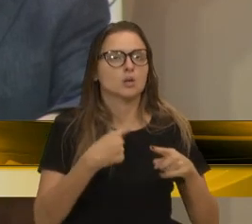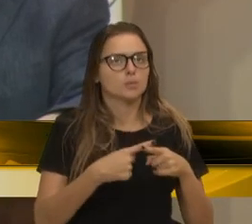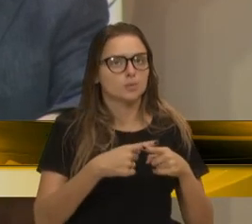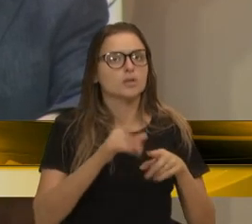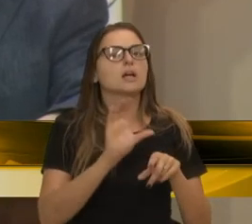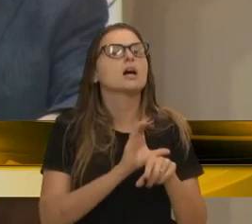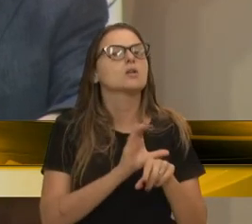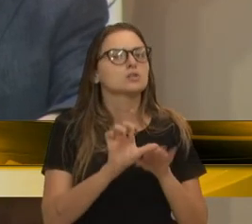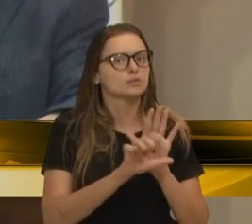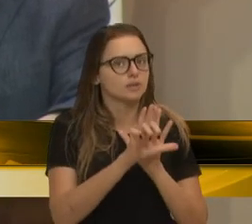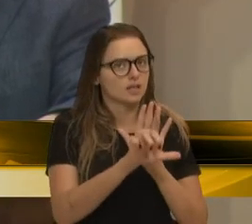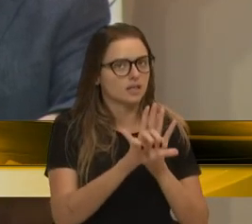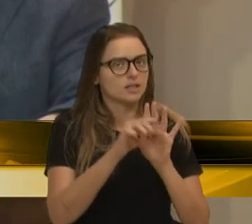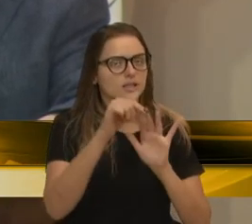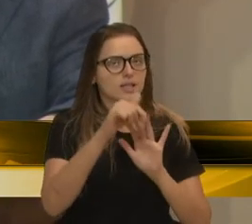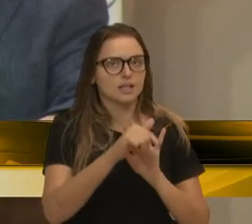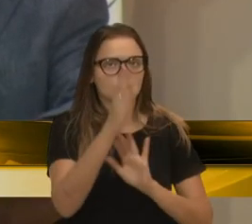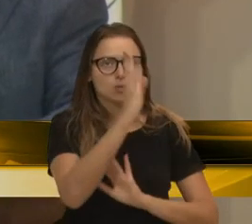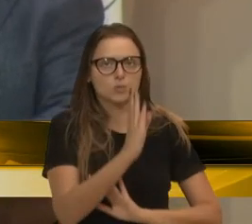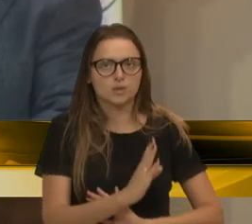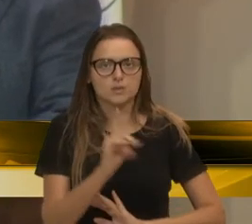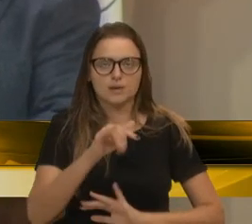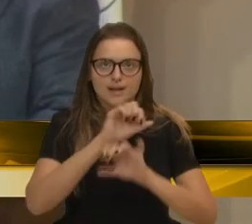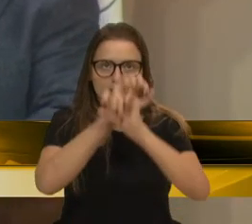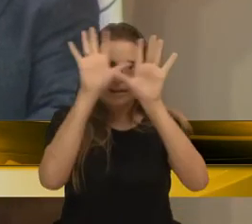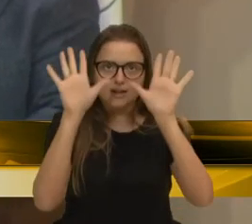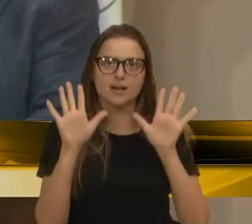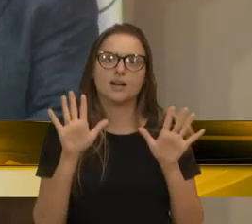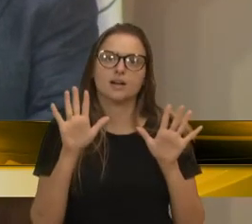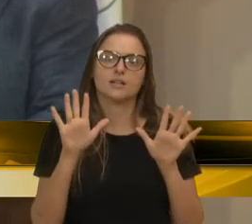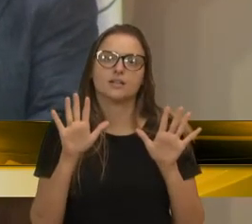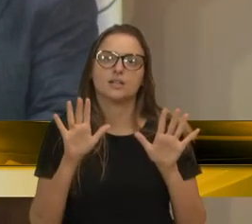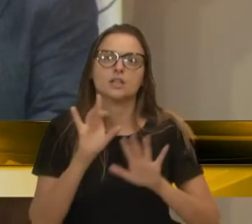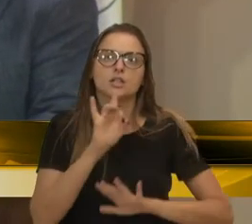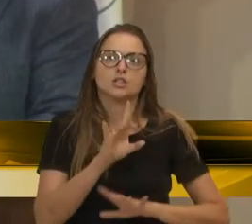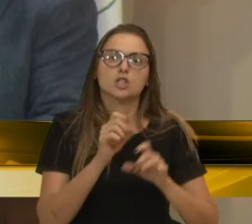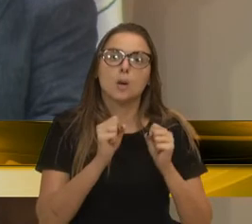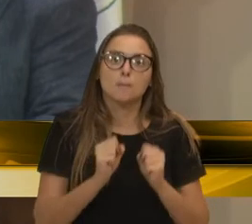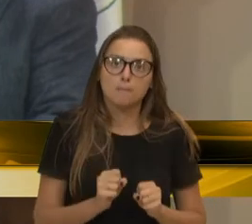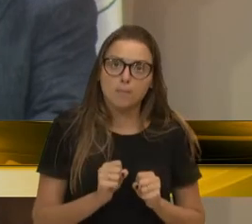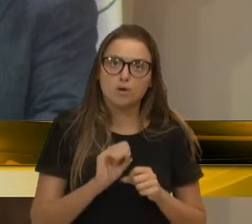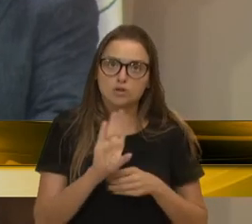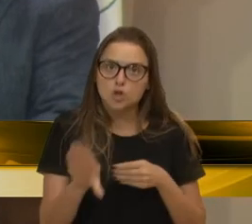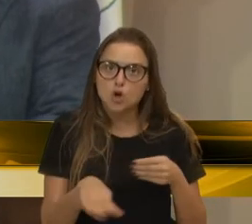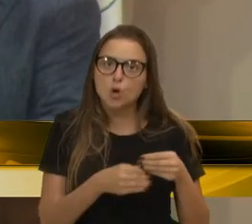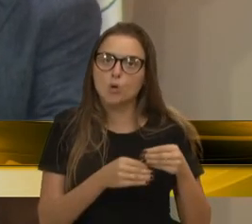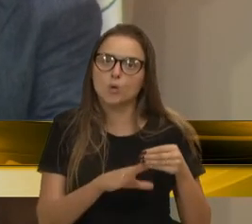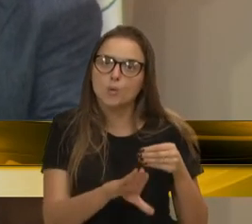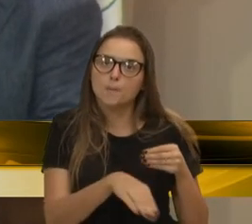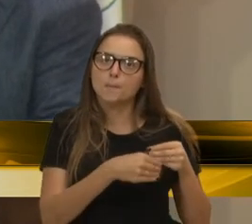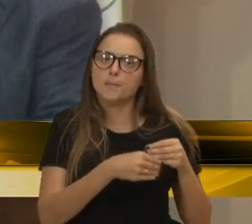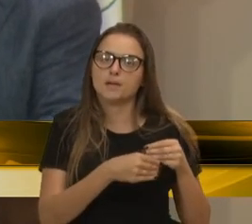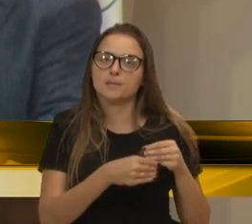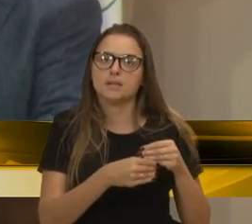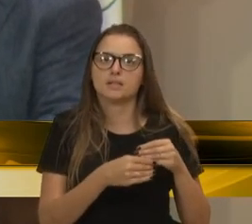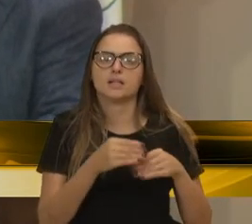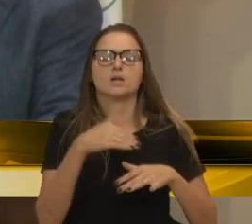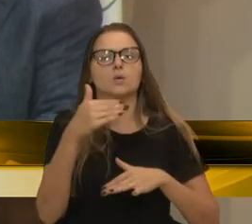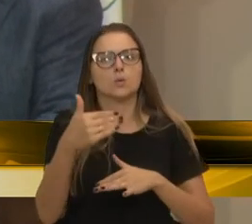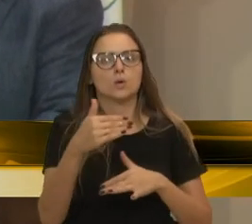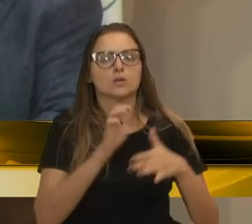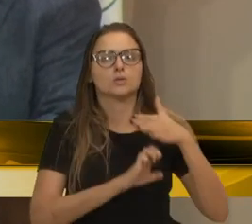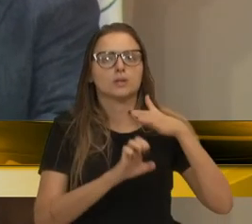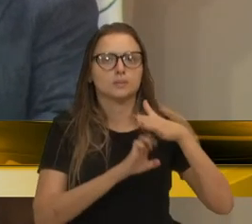de que os serviços só podem ser complementares quando prestados pela iniciativa